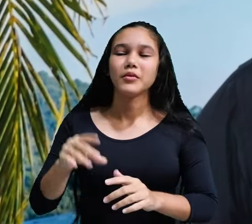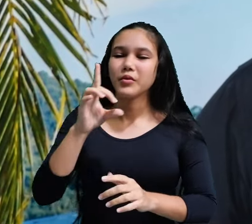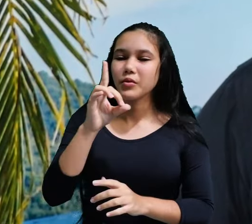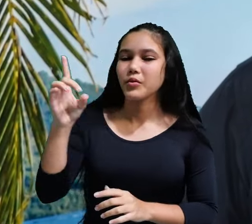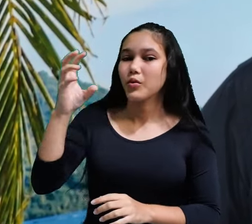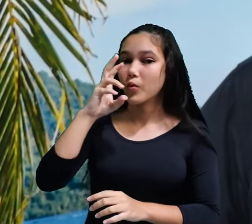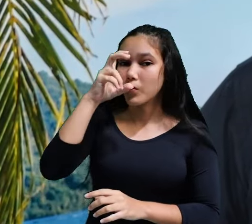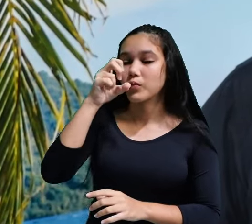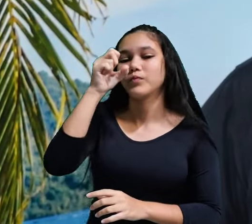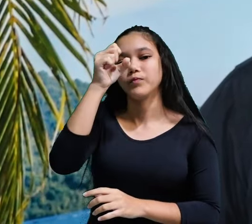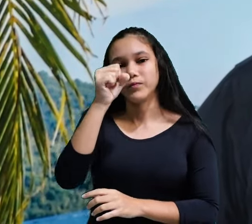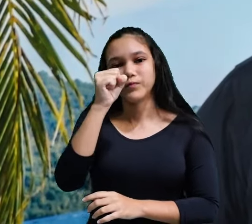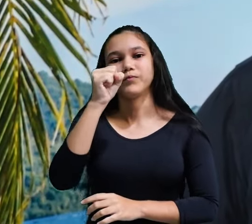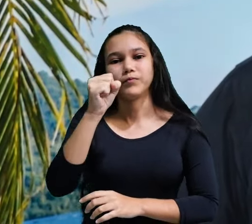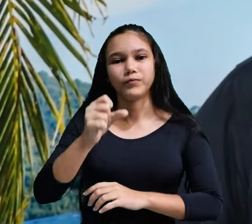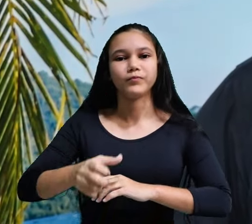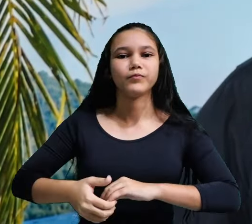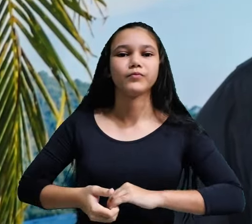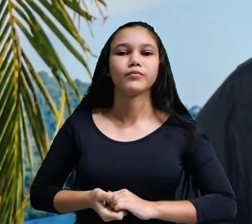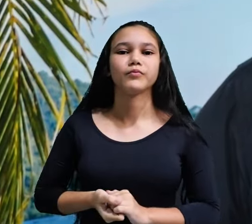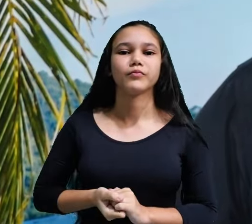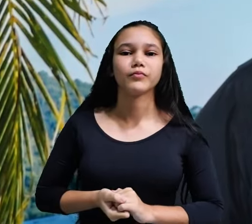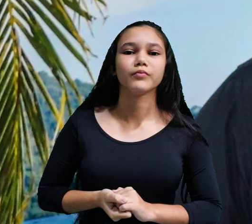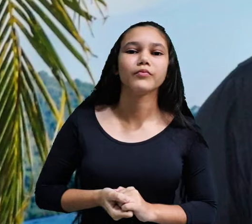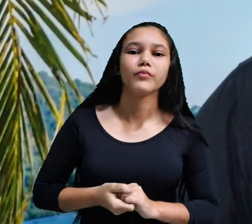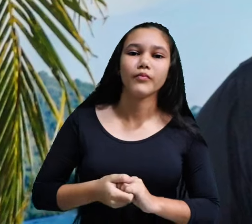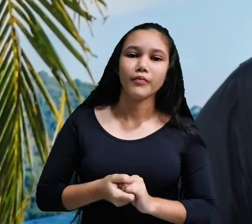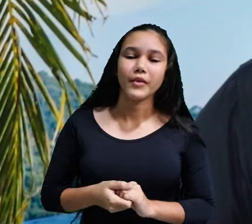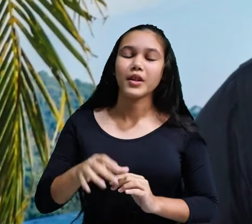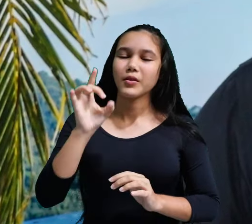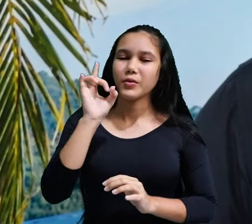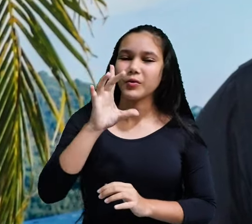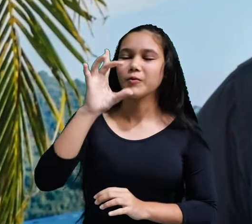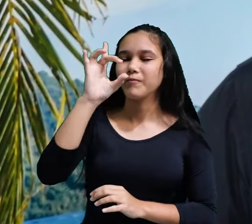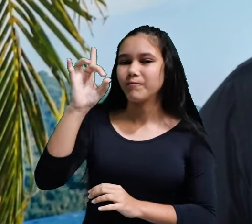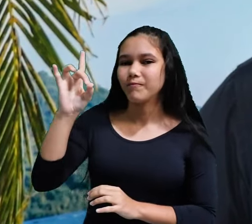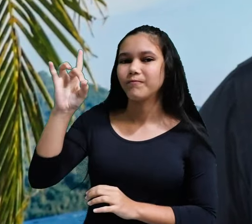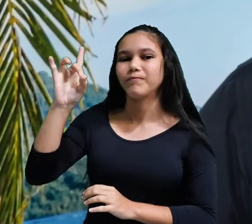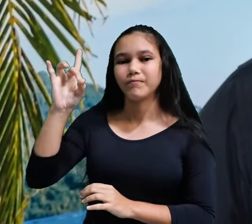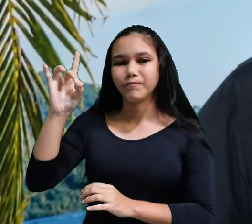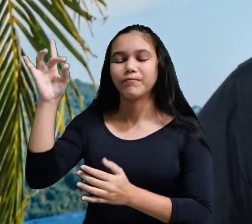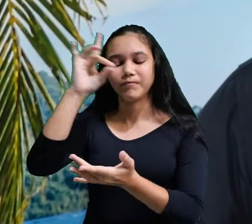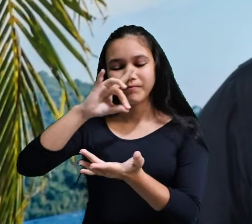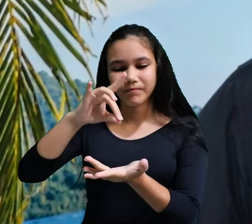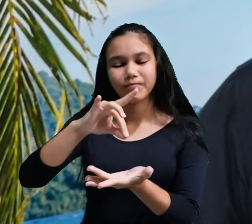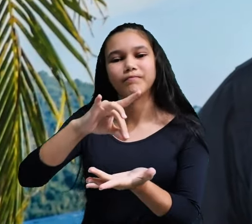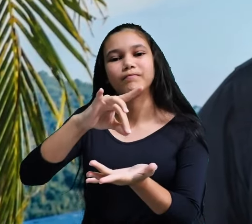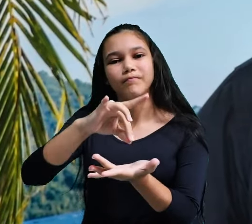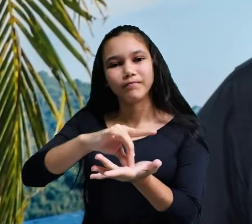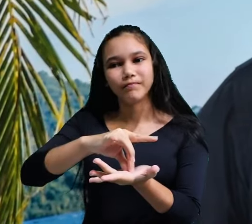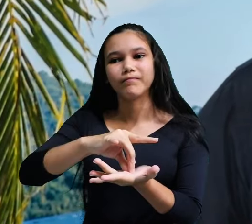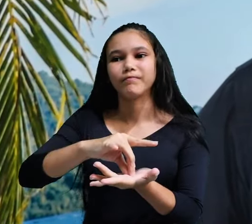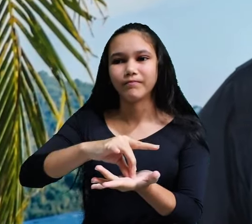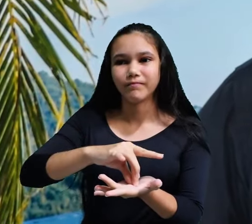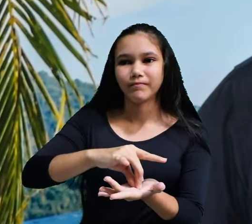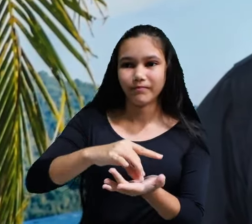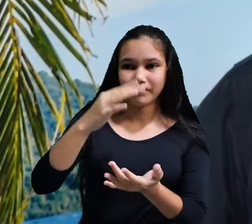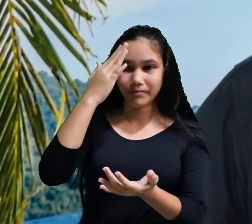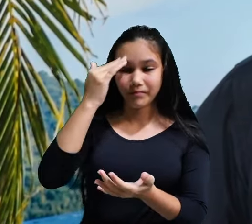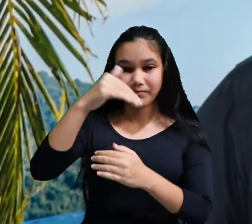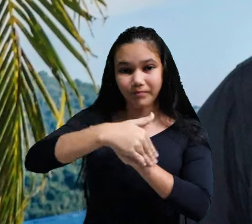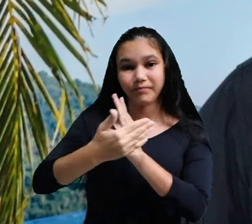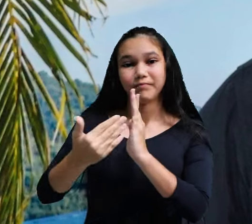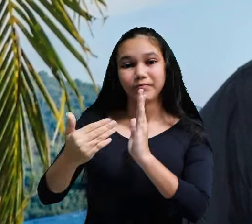atributos incomunicáveis de Deus, ou seja, apenas Ele é verdadeiramente onisciente.